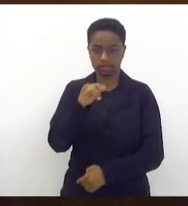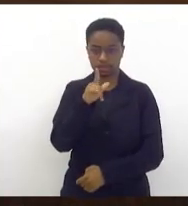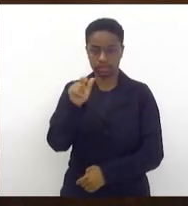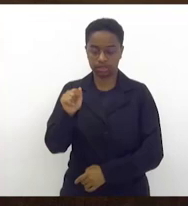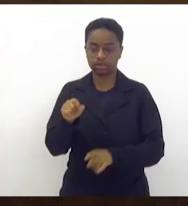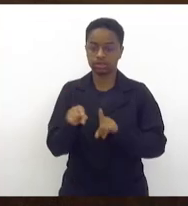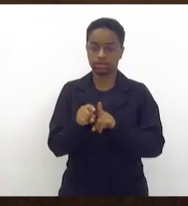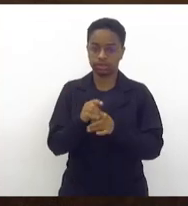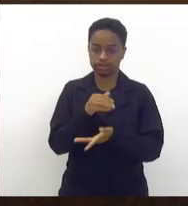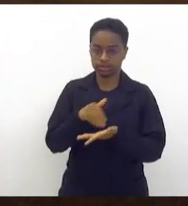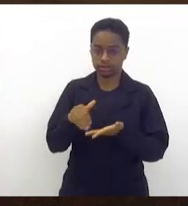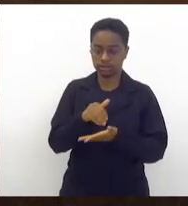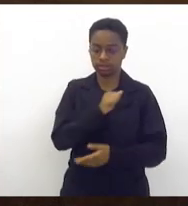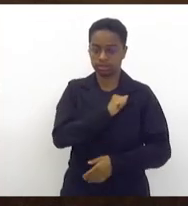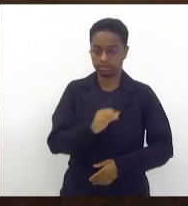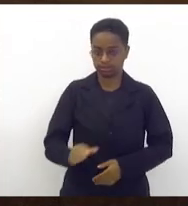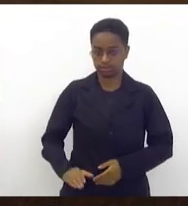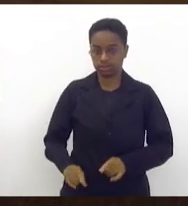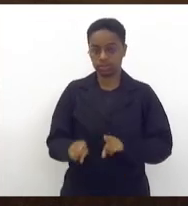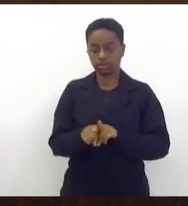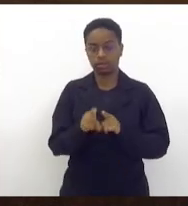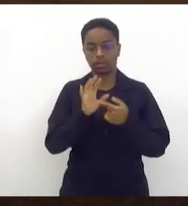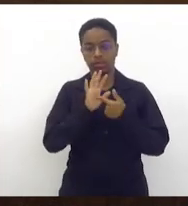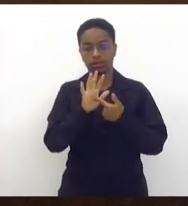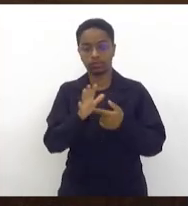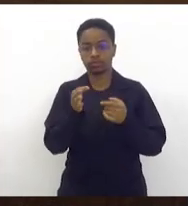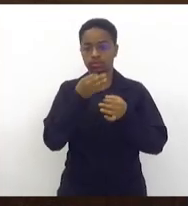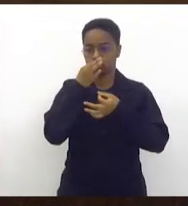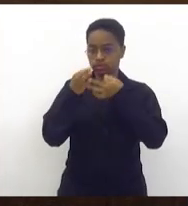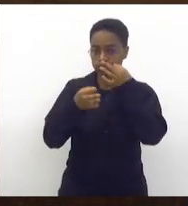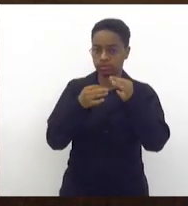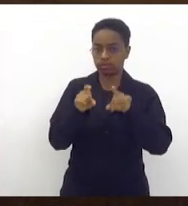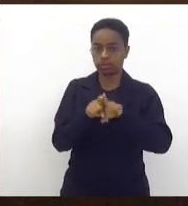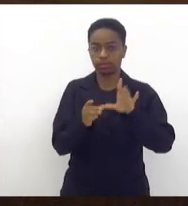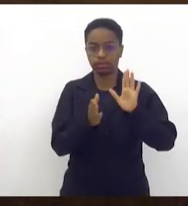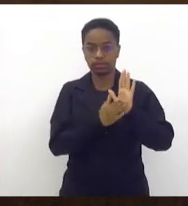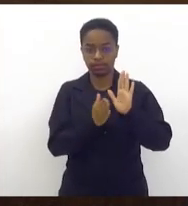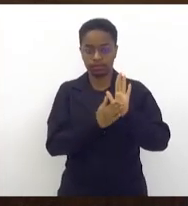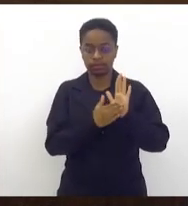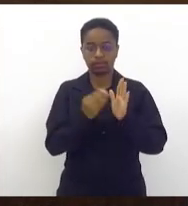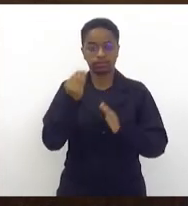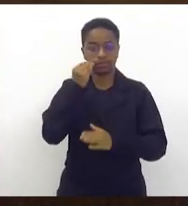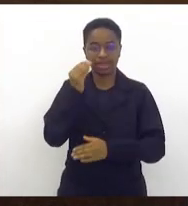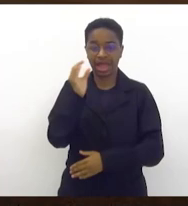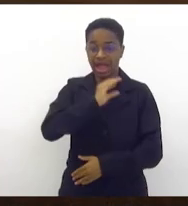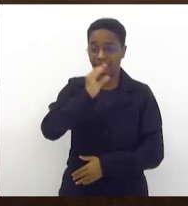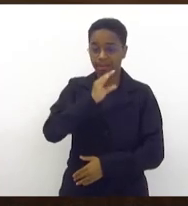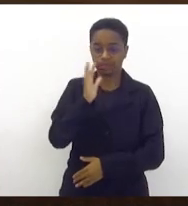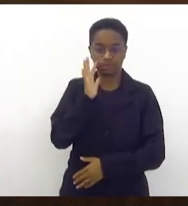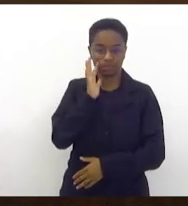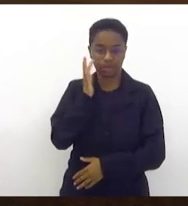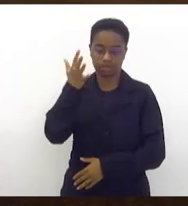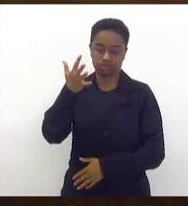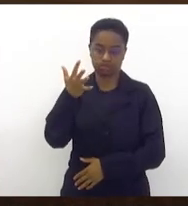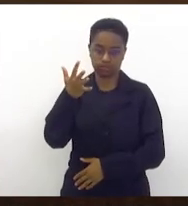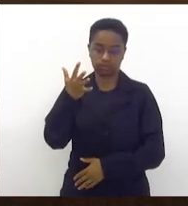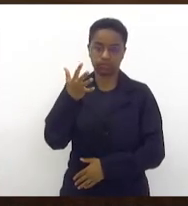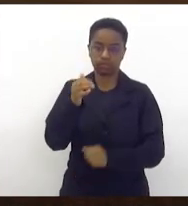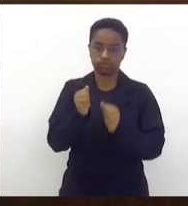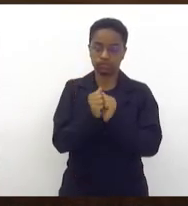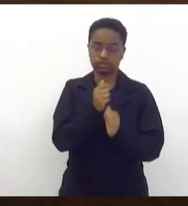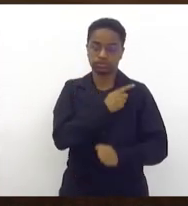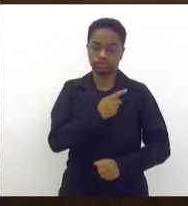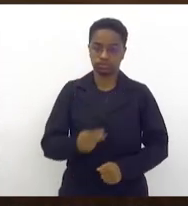André, e apresentar ali sugestões e propostas para um despacho o mais rápido possível com o presidente